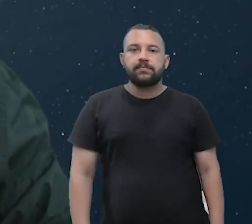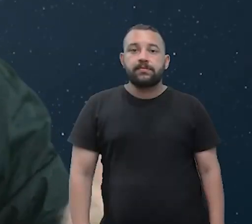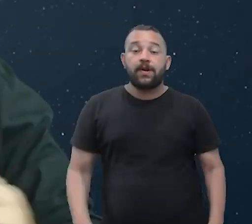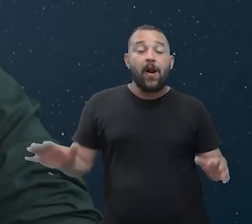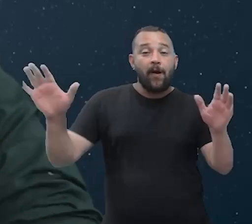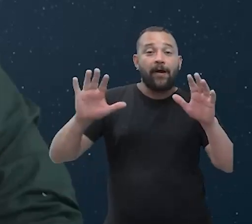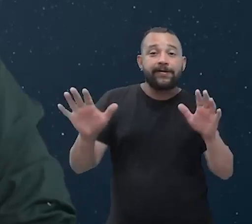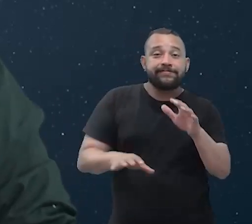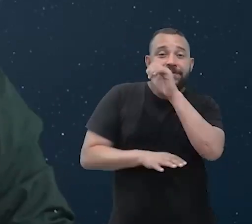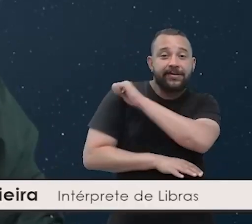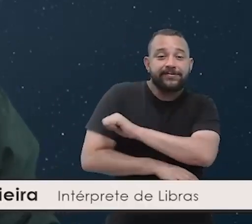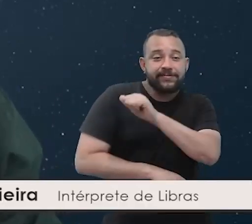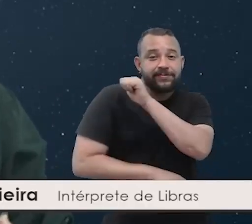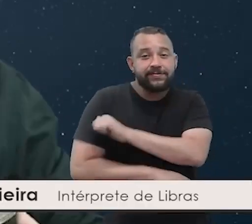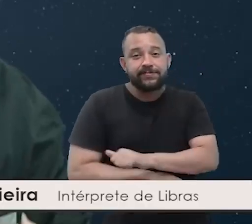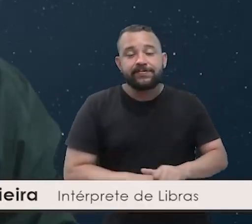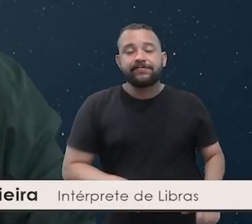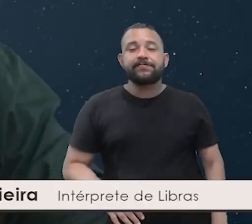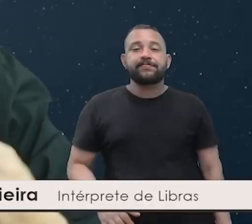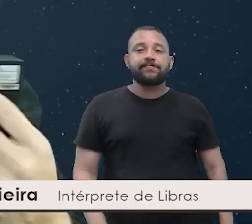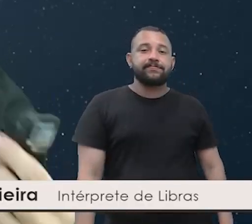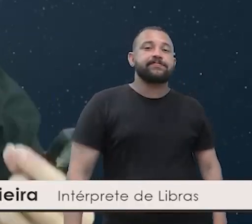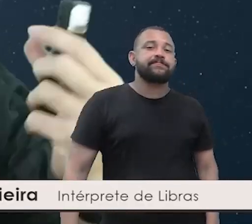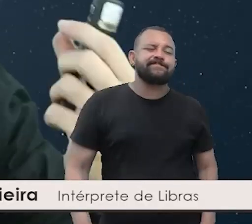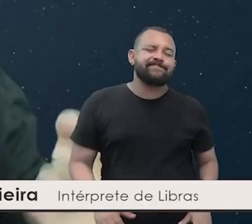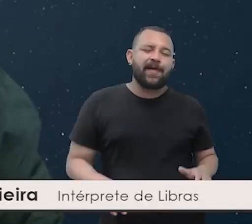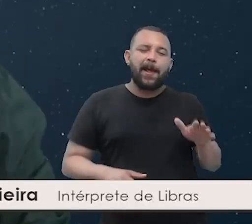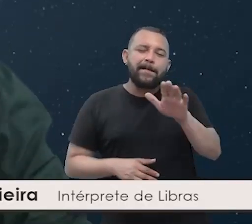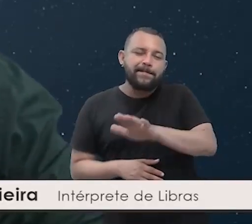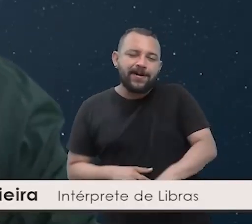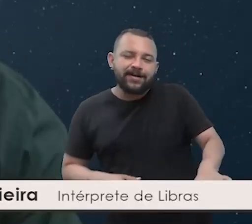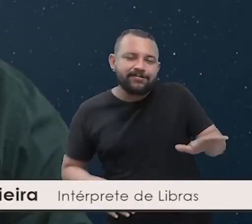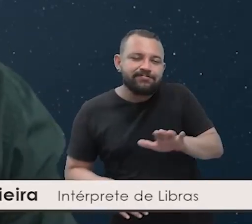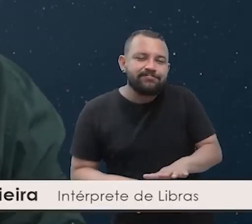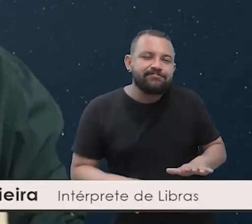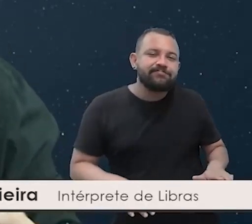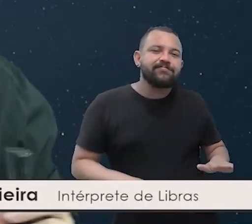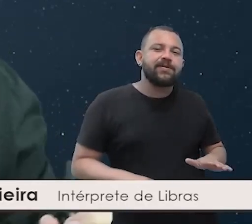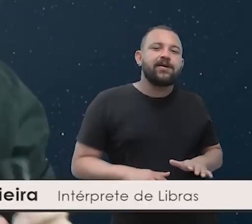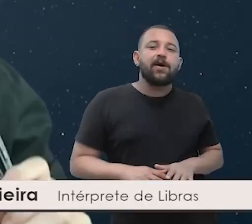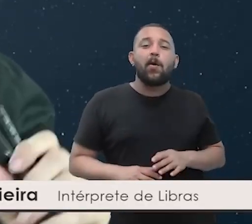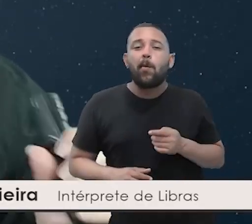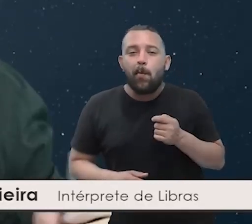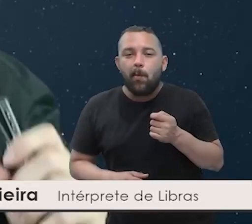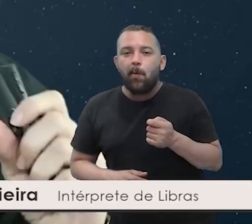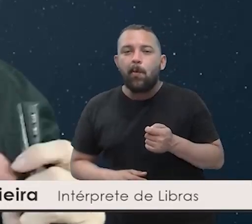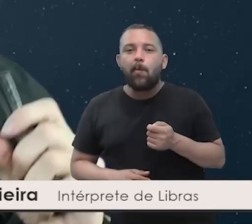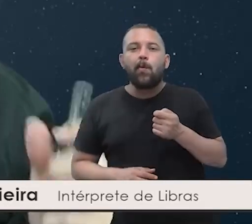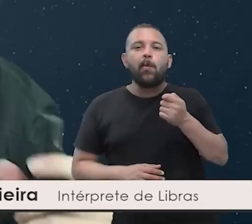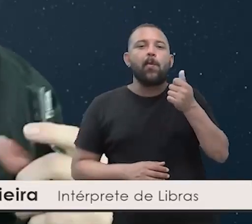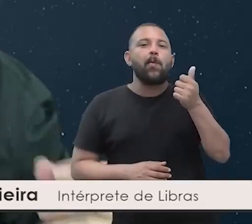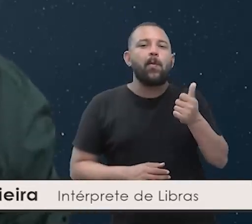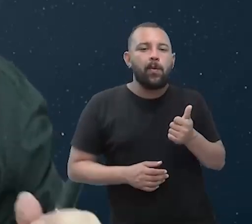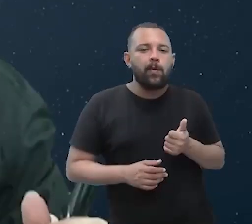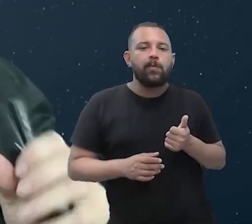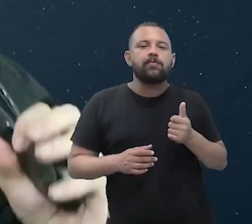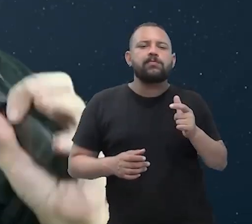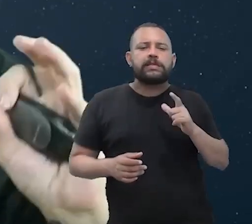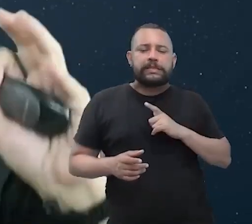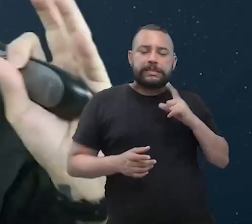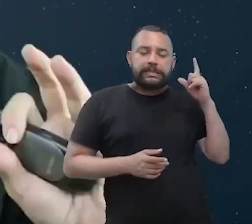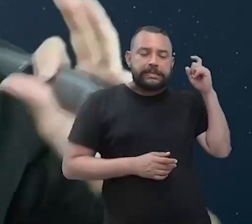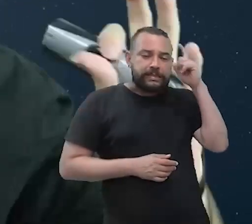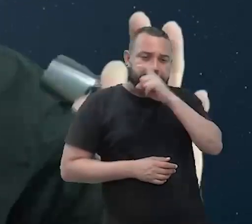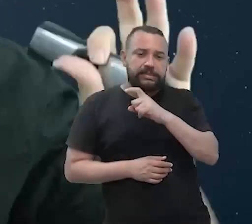Saudações meus queridos gafanhotos, meus pequenos gafanhotos, hoje quase que não saiu, olha, o negócio está tão tenso que